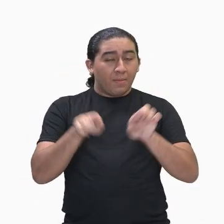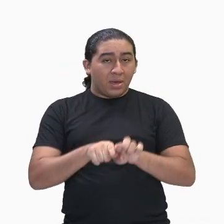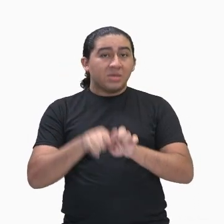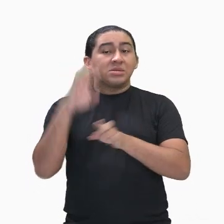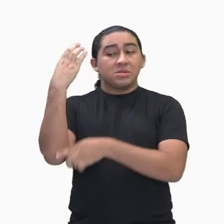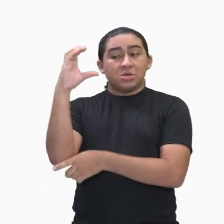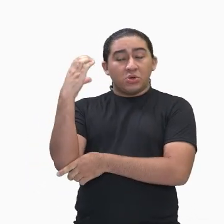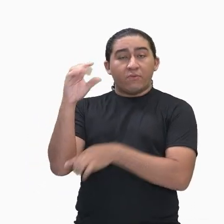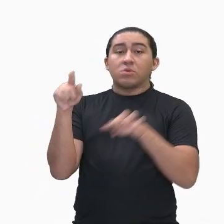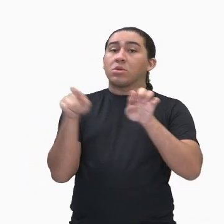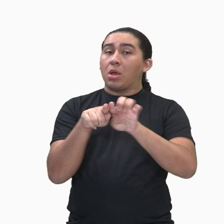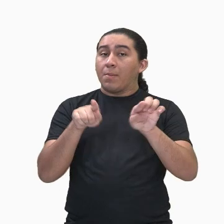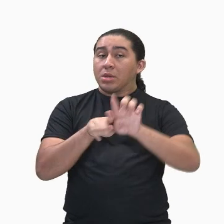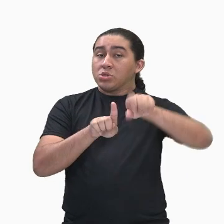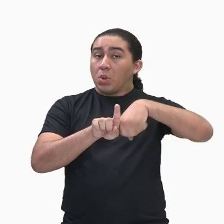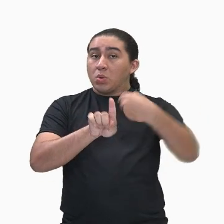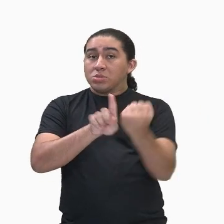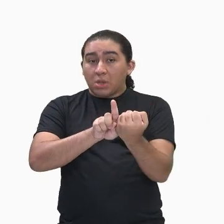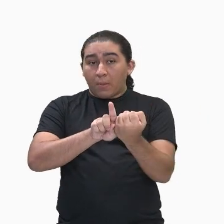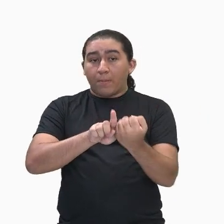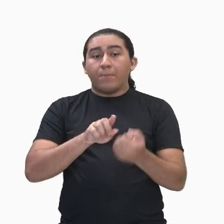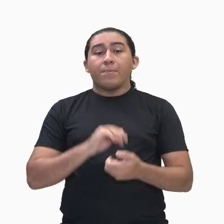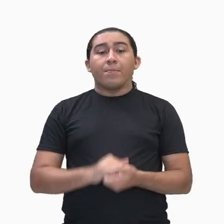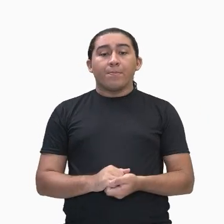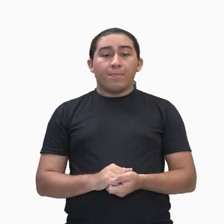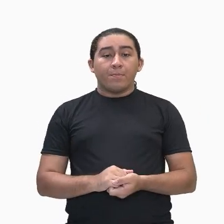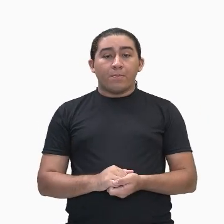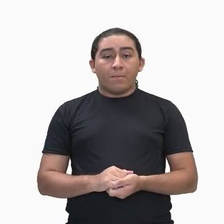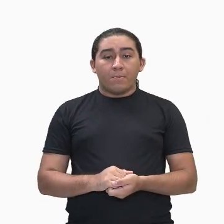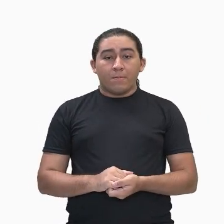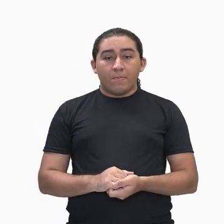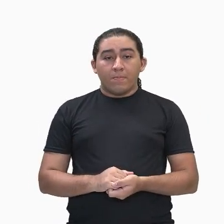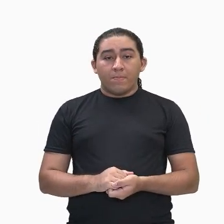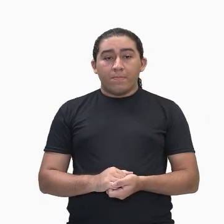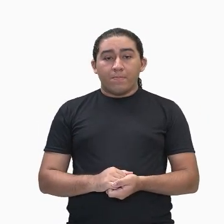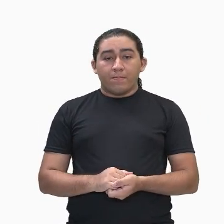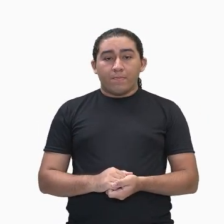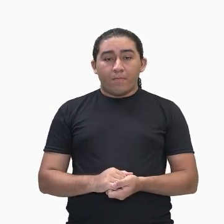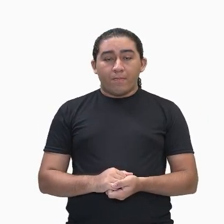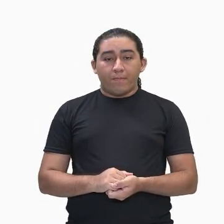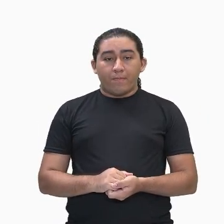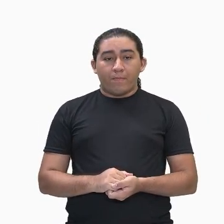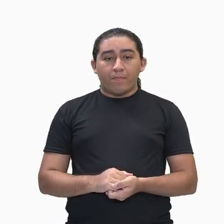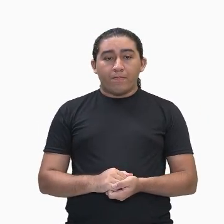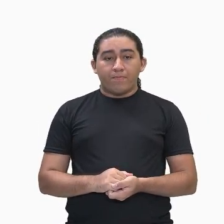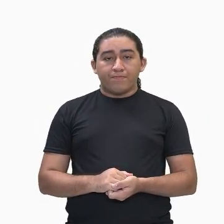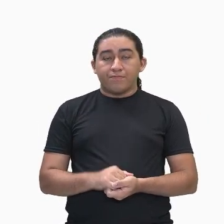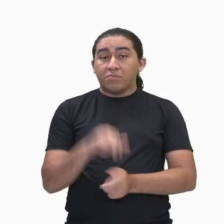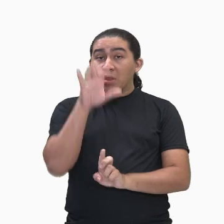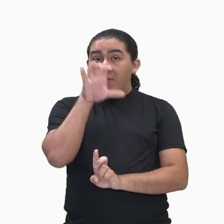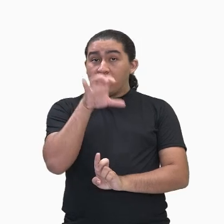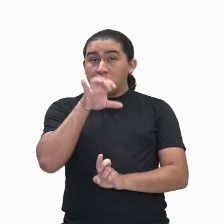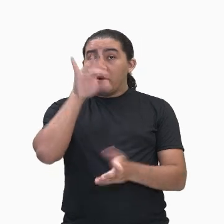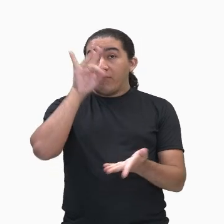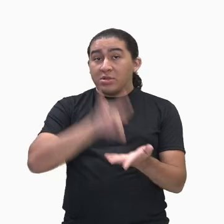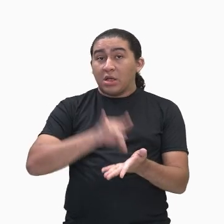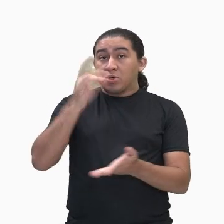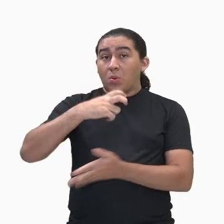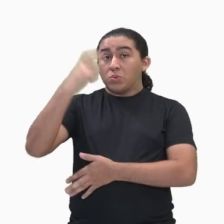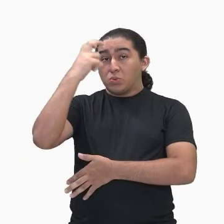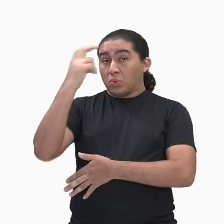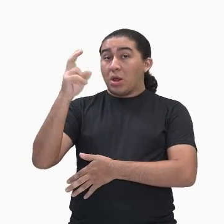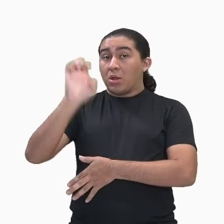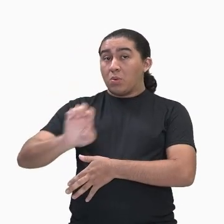O qual influenciou profundamente a cultura